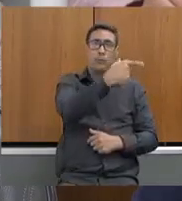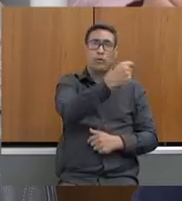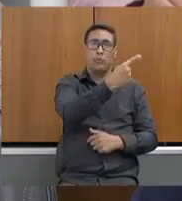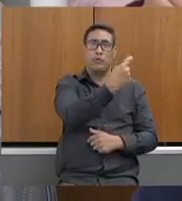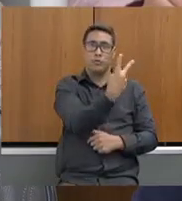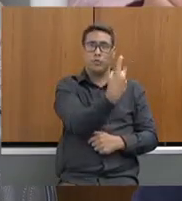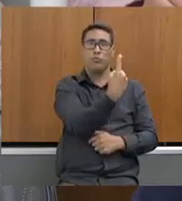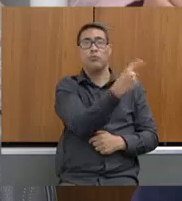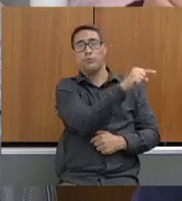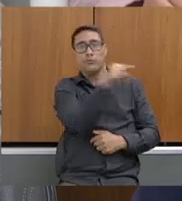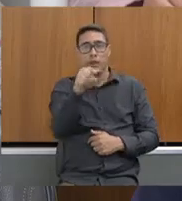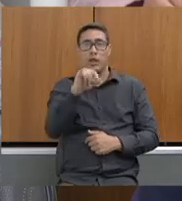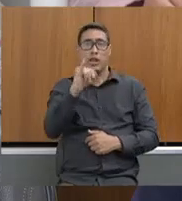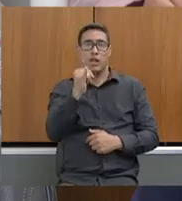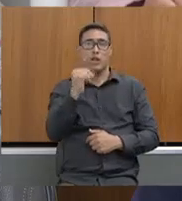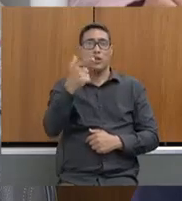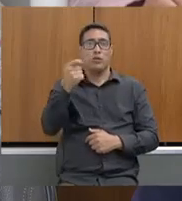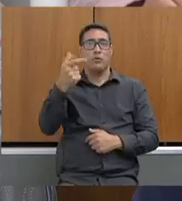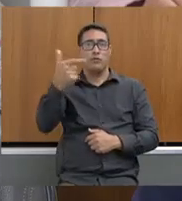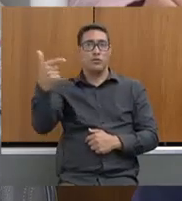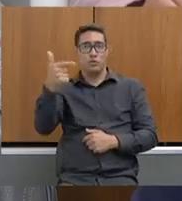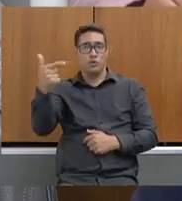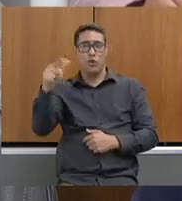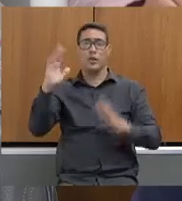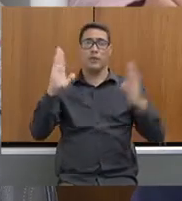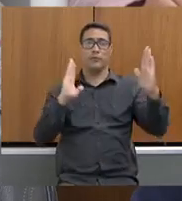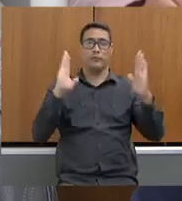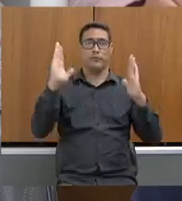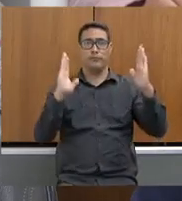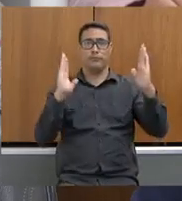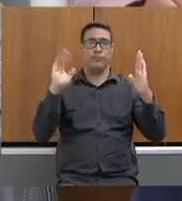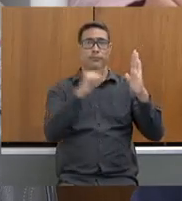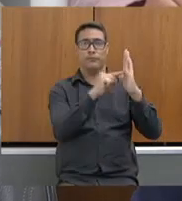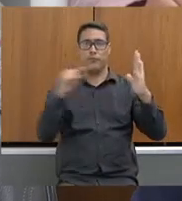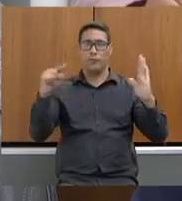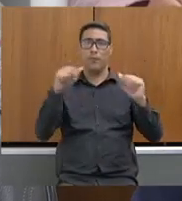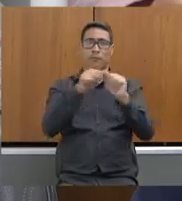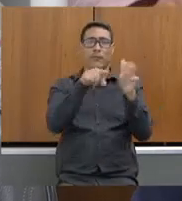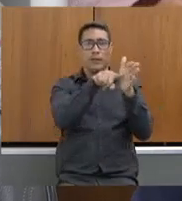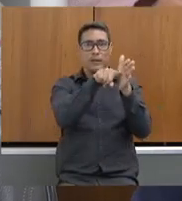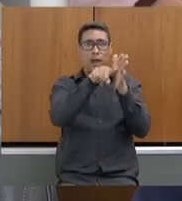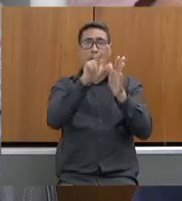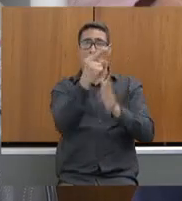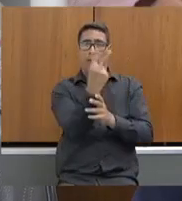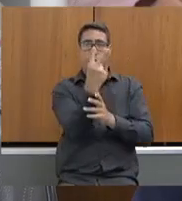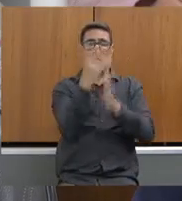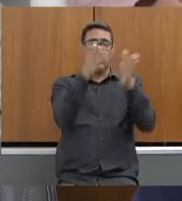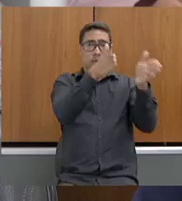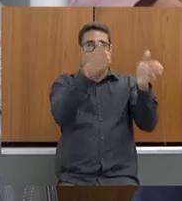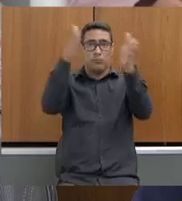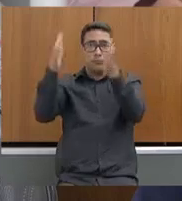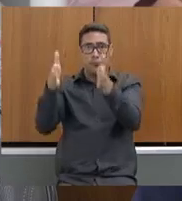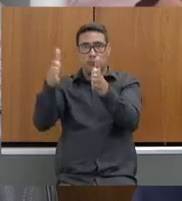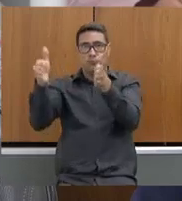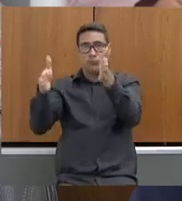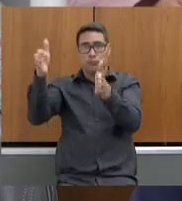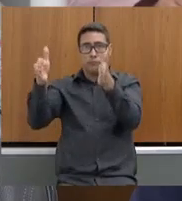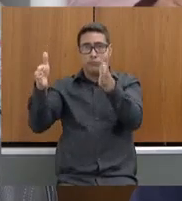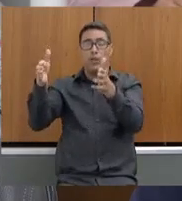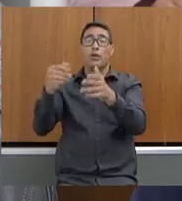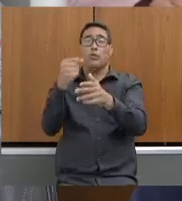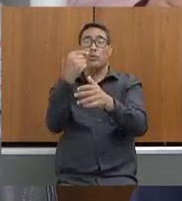até janeiro de 2022, numa primeira fase. Realizamos a segunda fase esse ano também, com mais